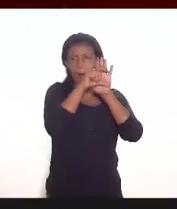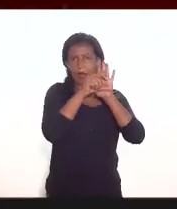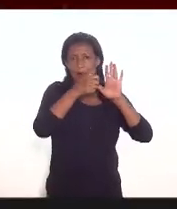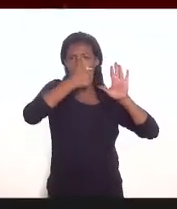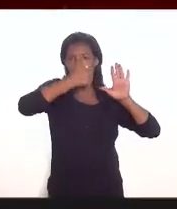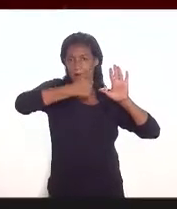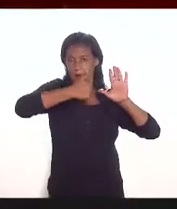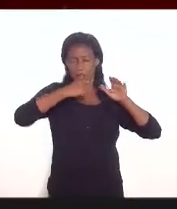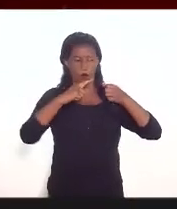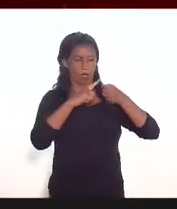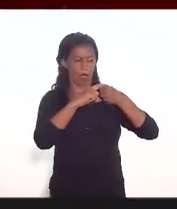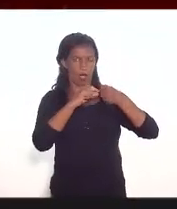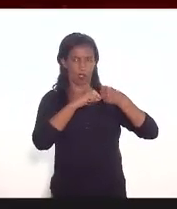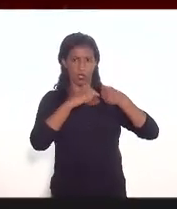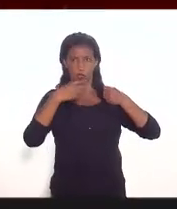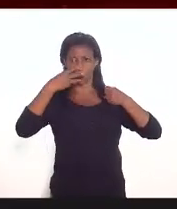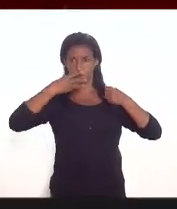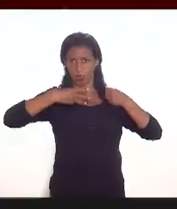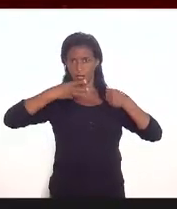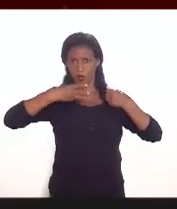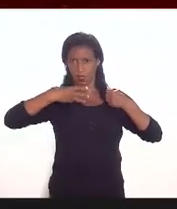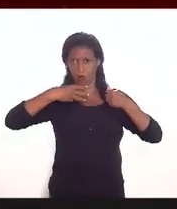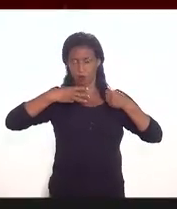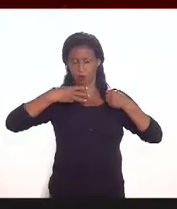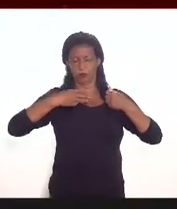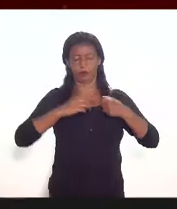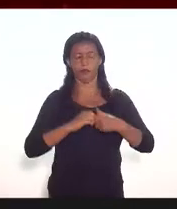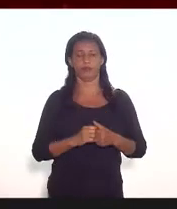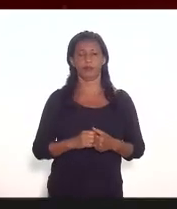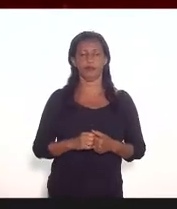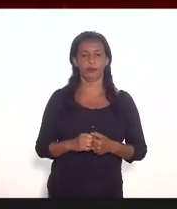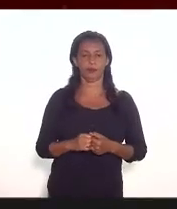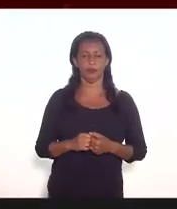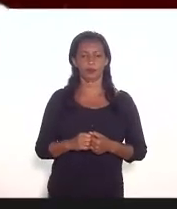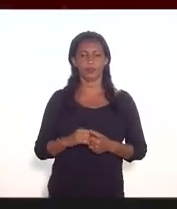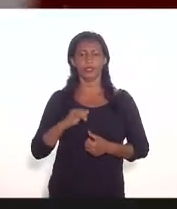do artigo terceiro é isso é